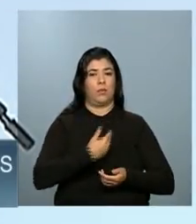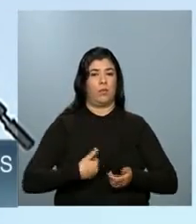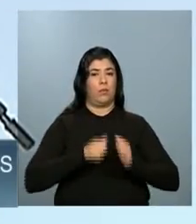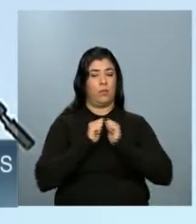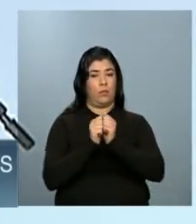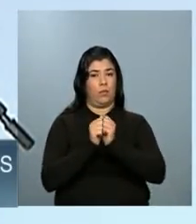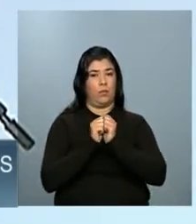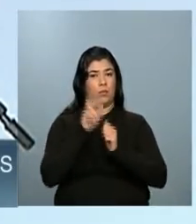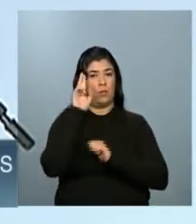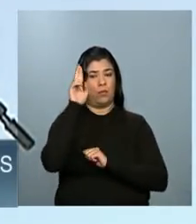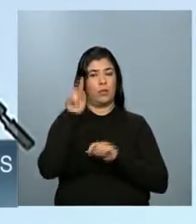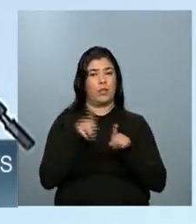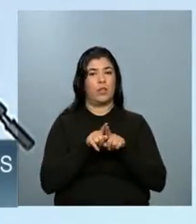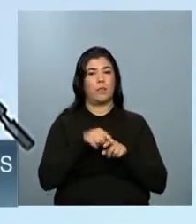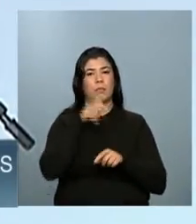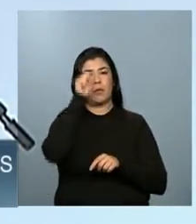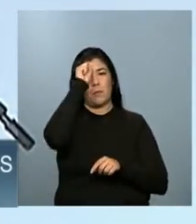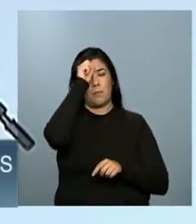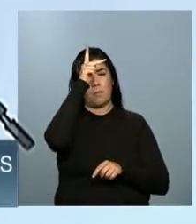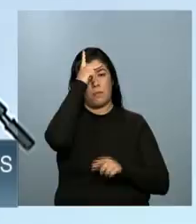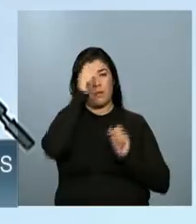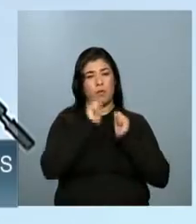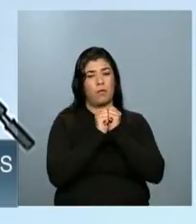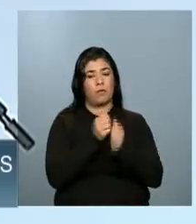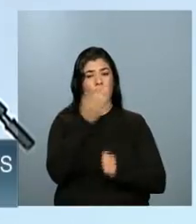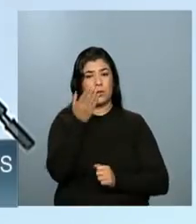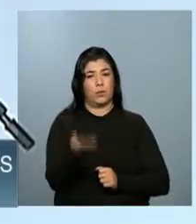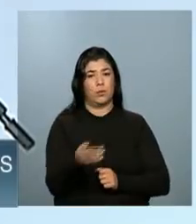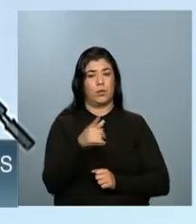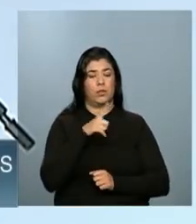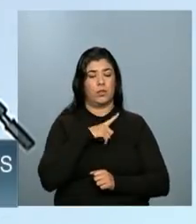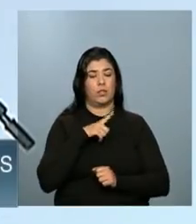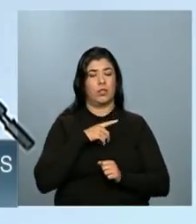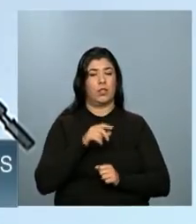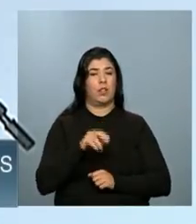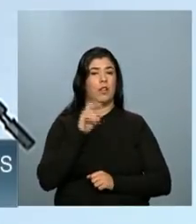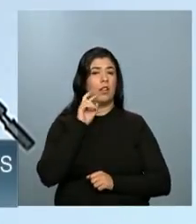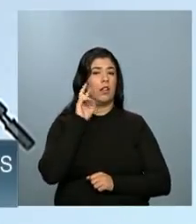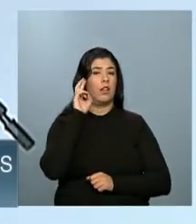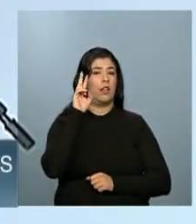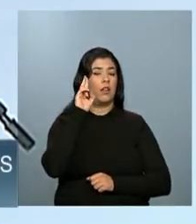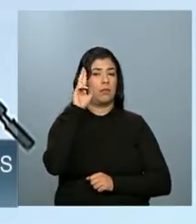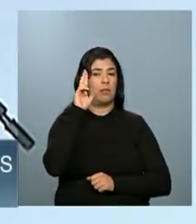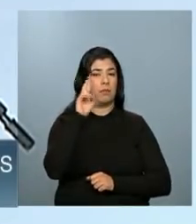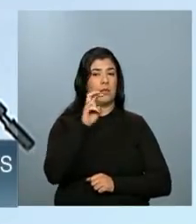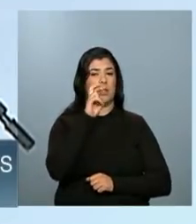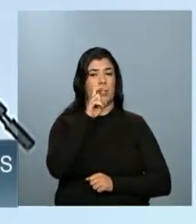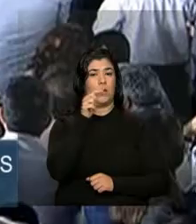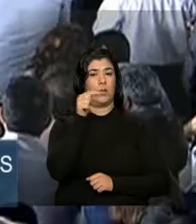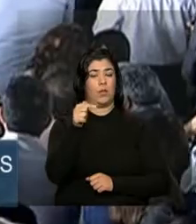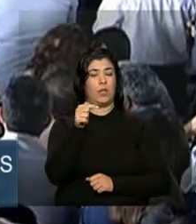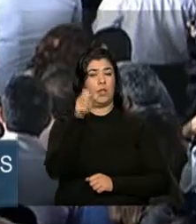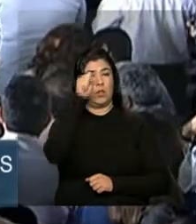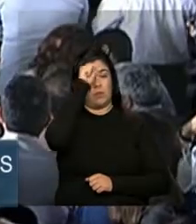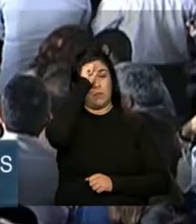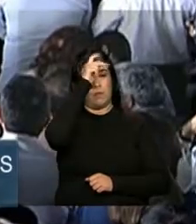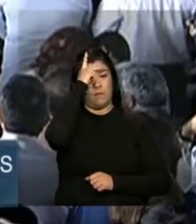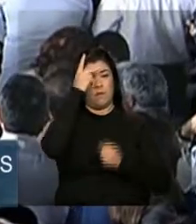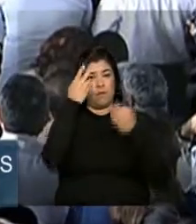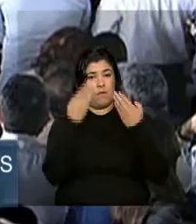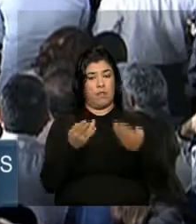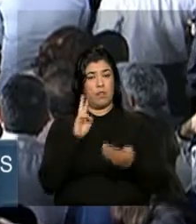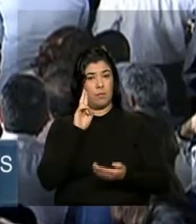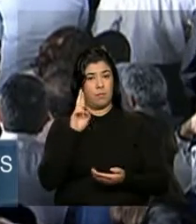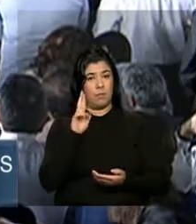meu governo. Prefeitos aqui presentes. Nós temos aqui, Presidenta, 57 prefeitos nessa cerimônia,